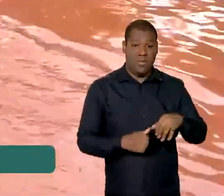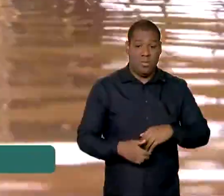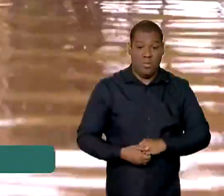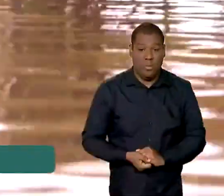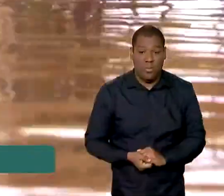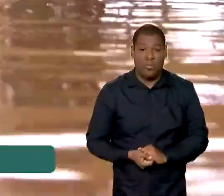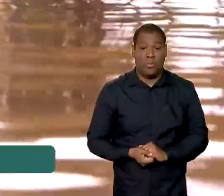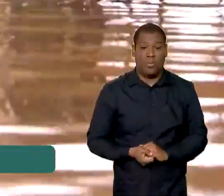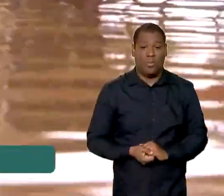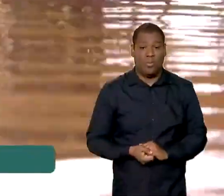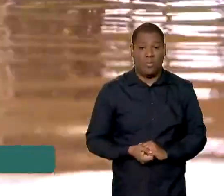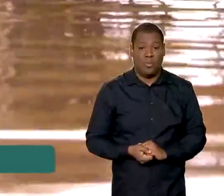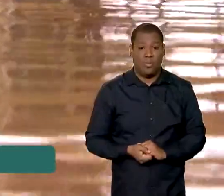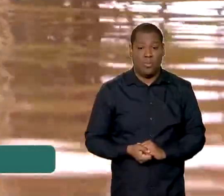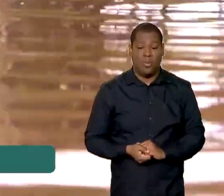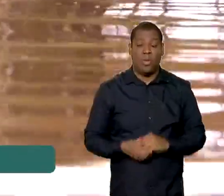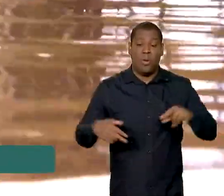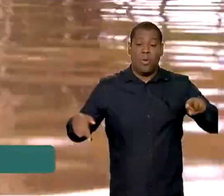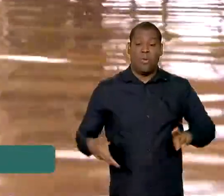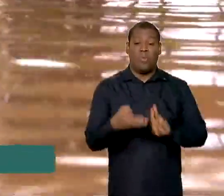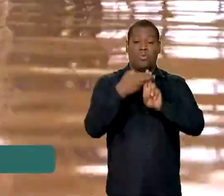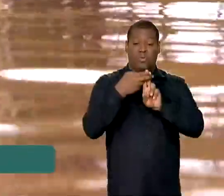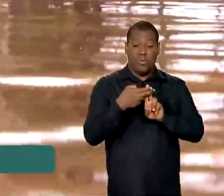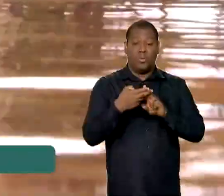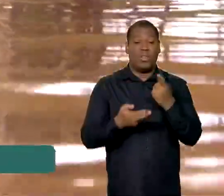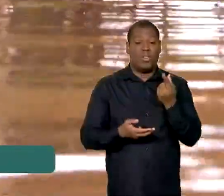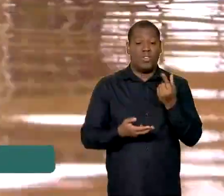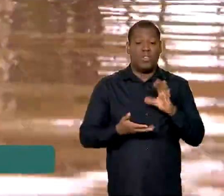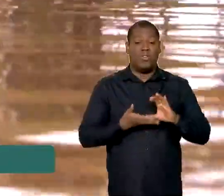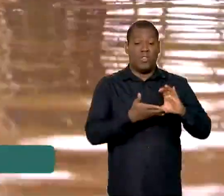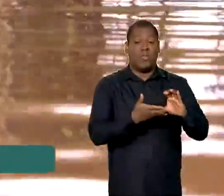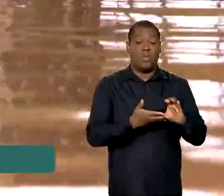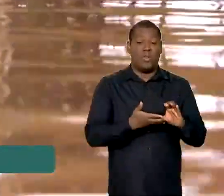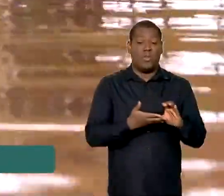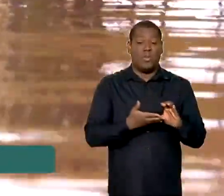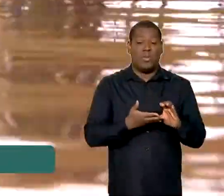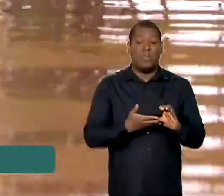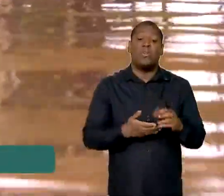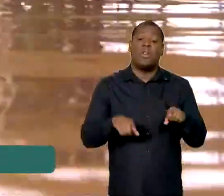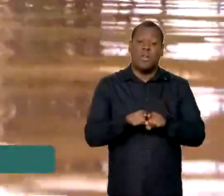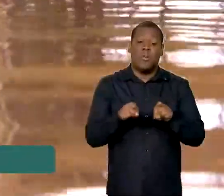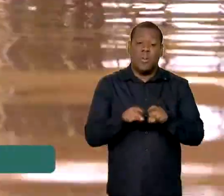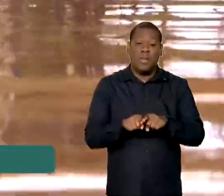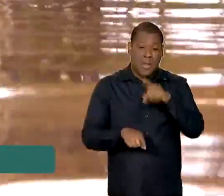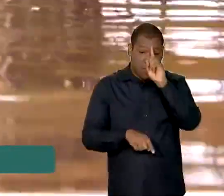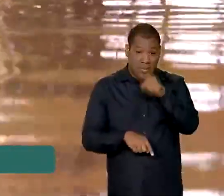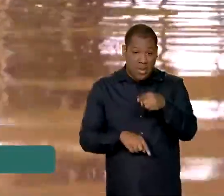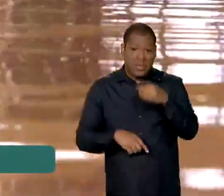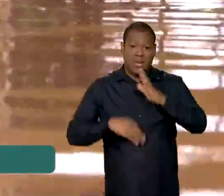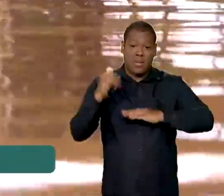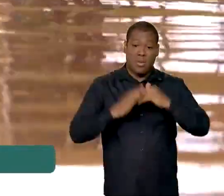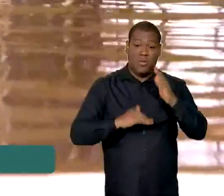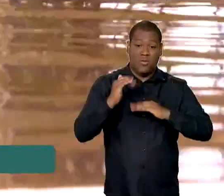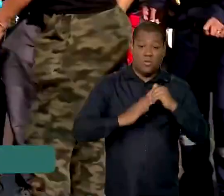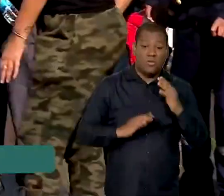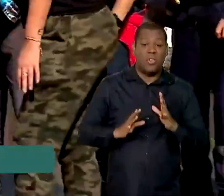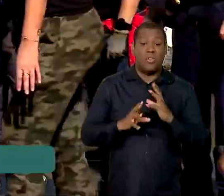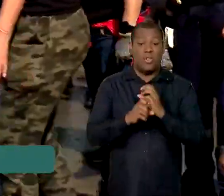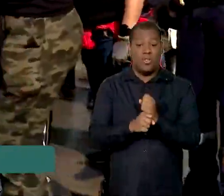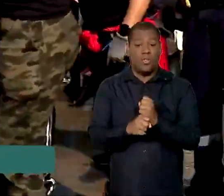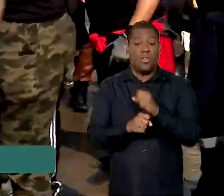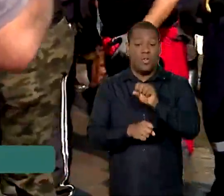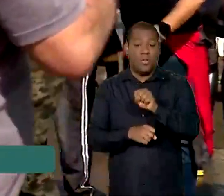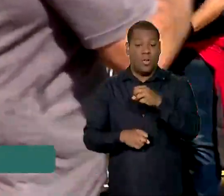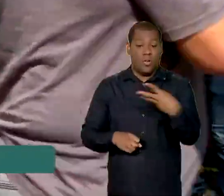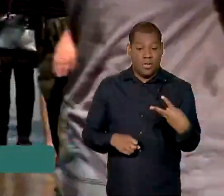A Força Nacional do SUS já enviou 83 profissionais com experiências em situação de emergência. A